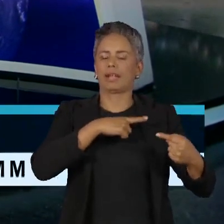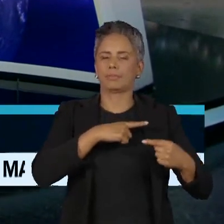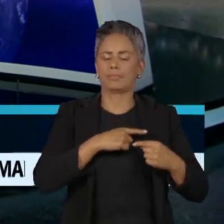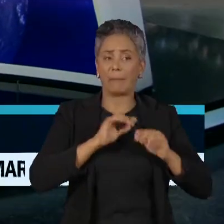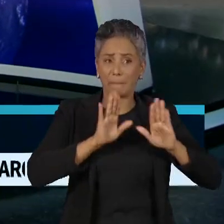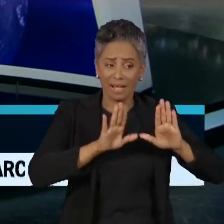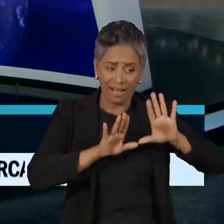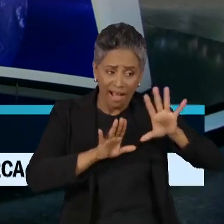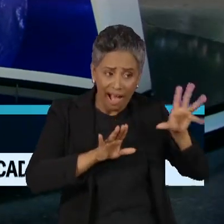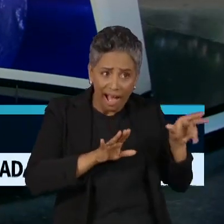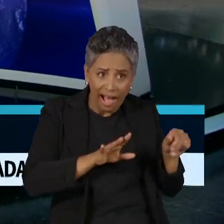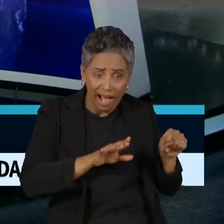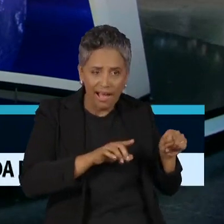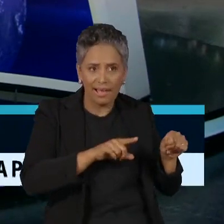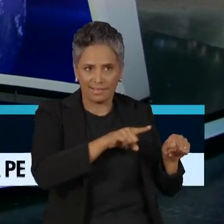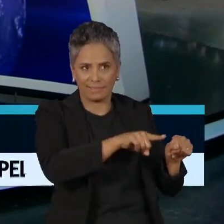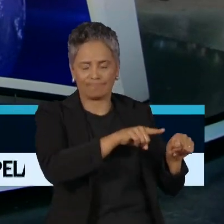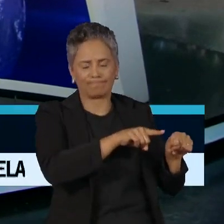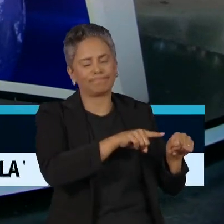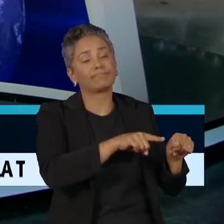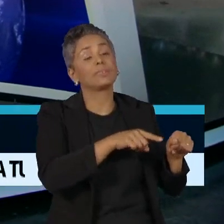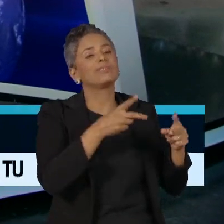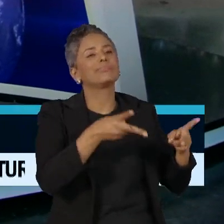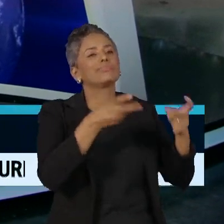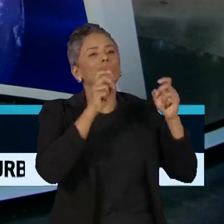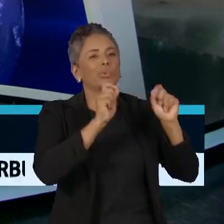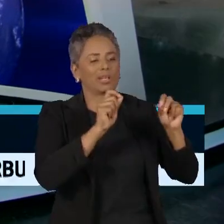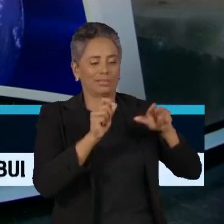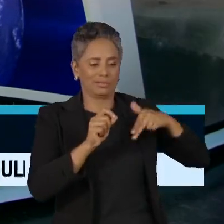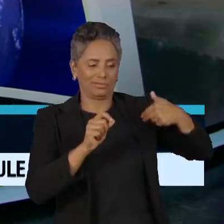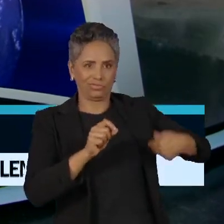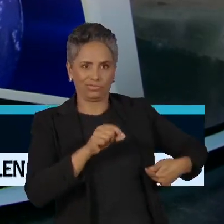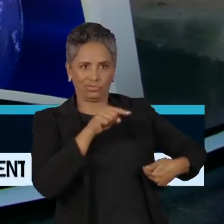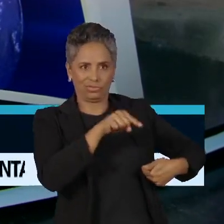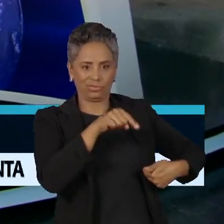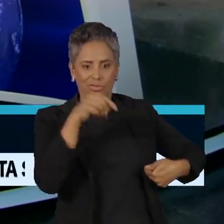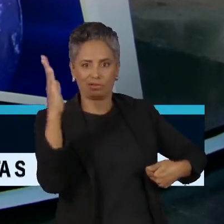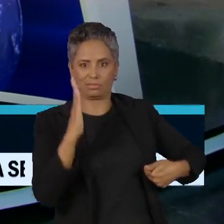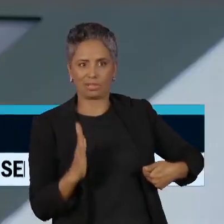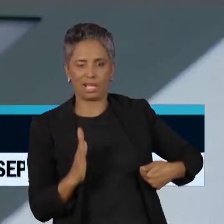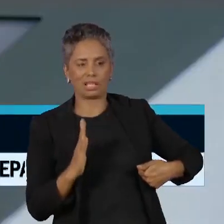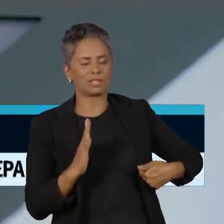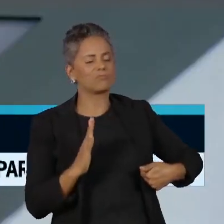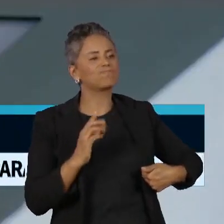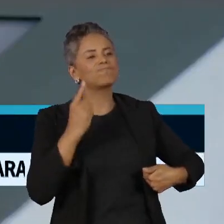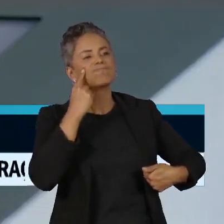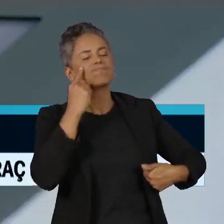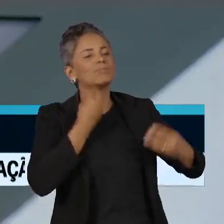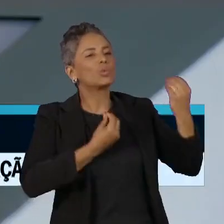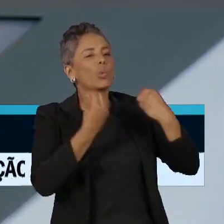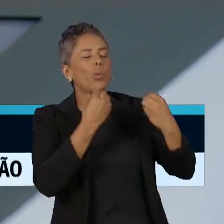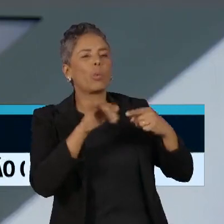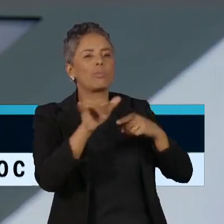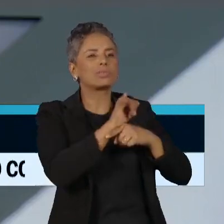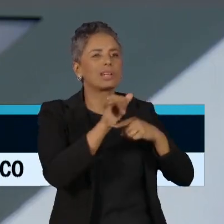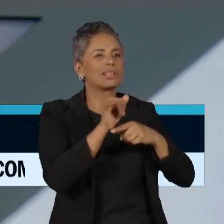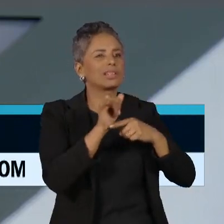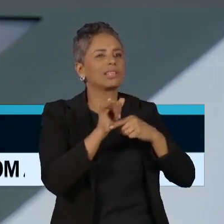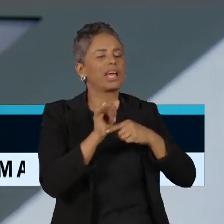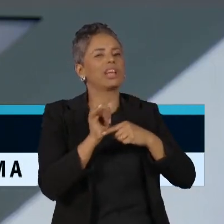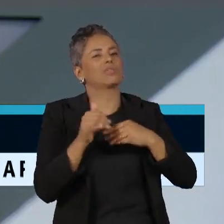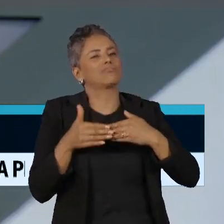o que a gente percebe é que o Brasil nunca conseguiu construir uma estratégia de longo prazo. E isso